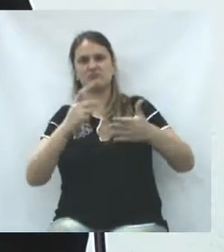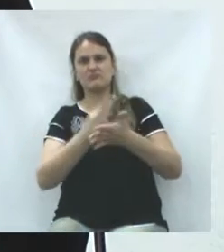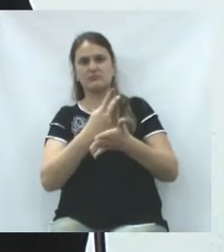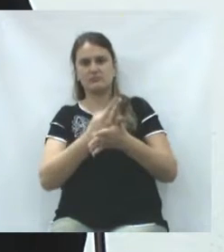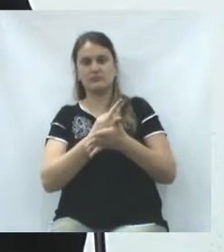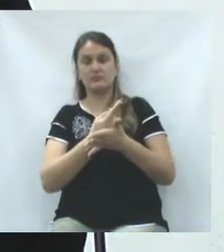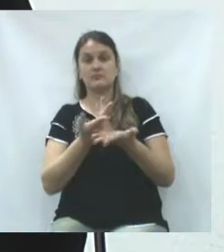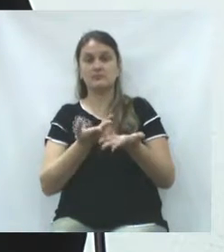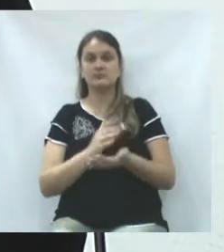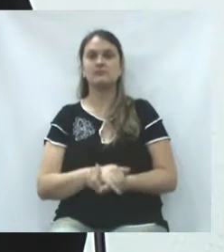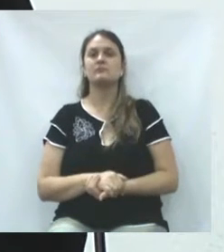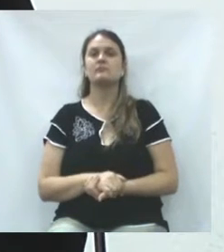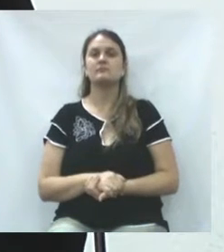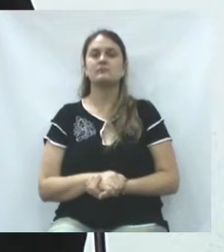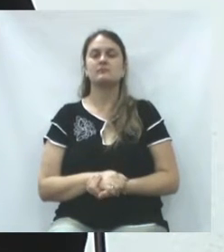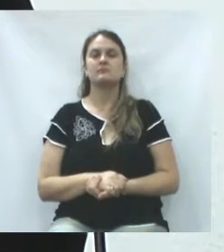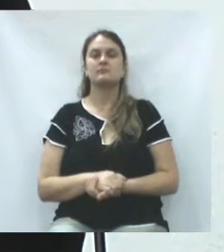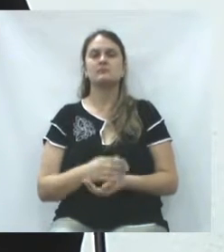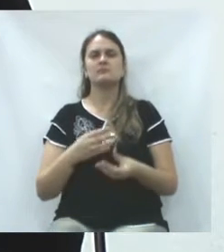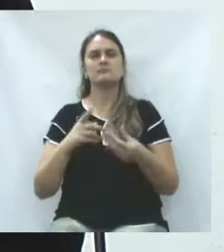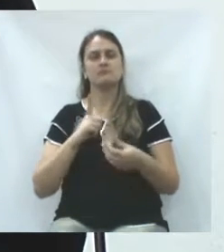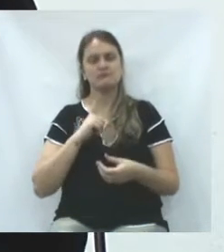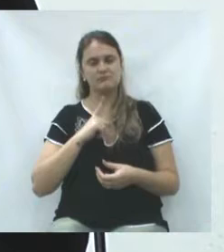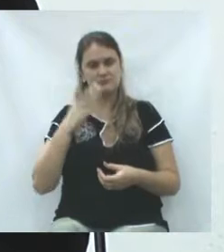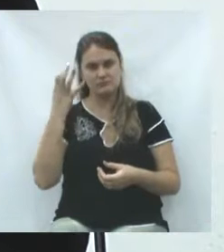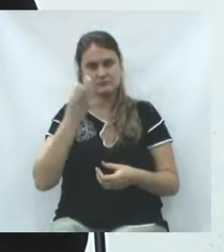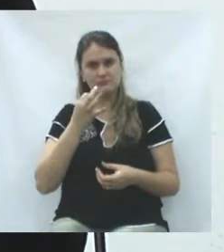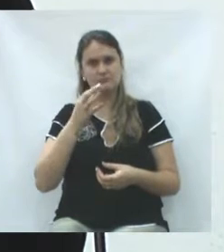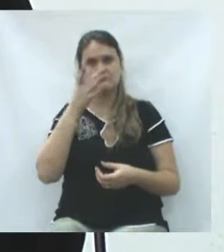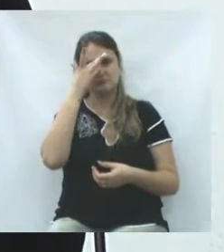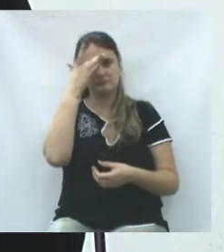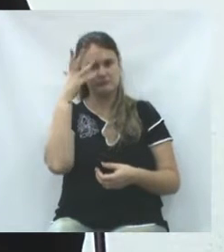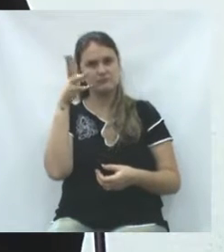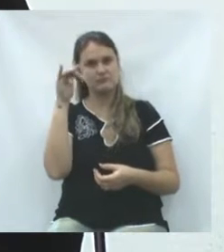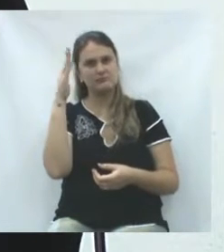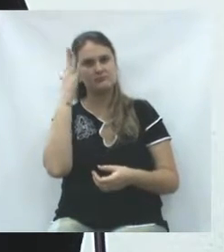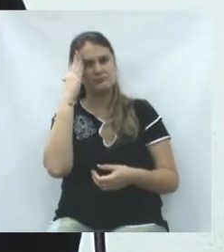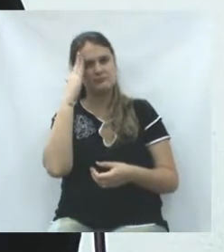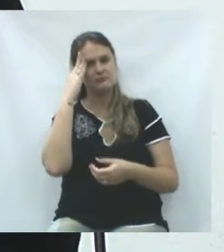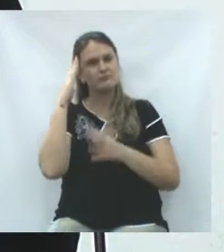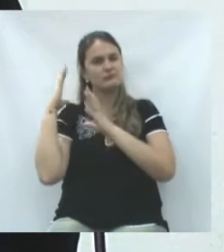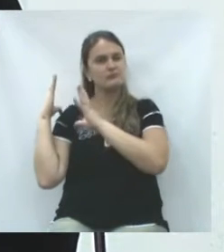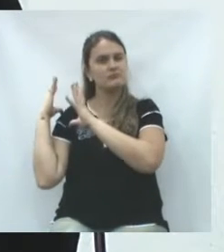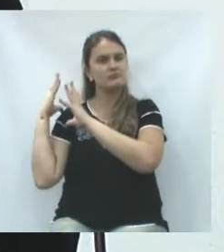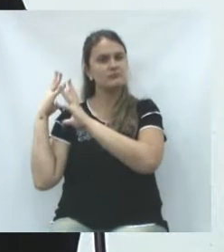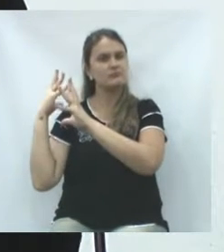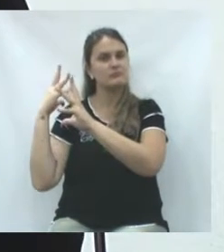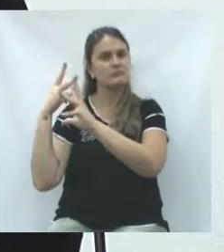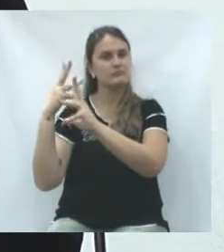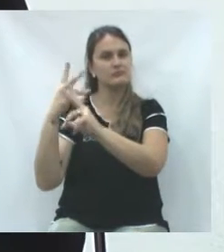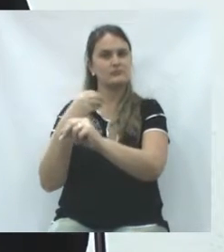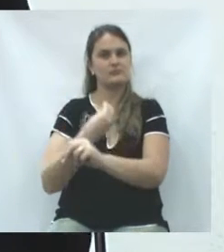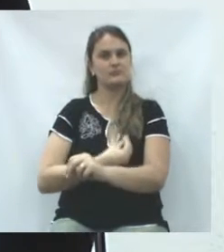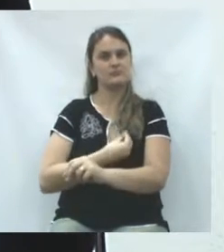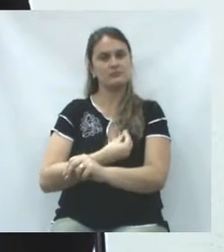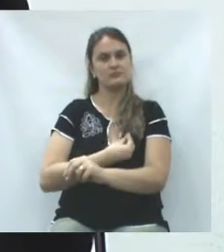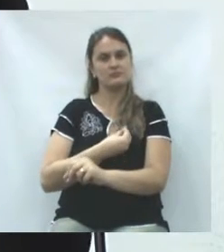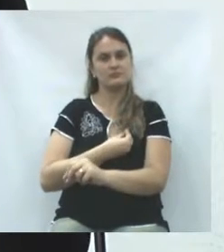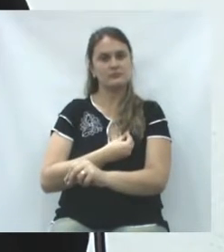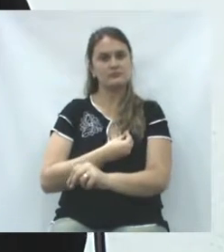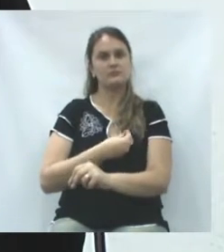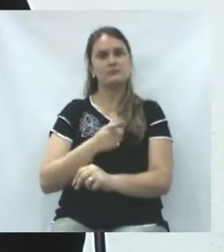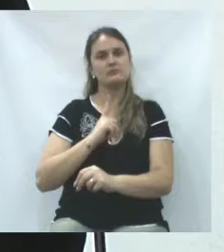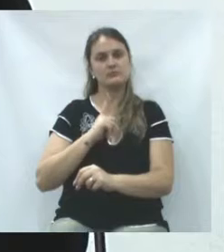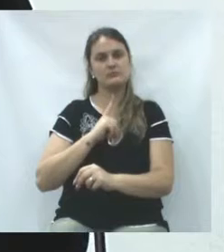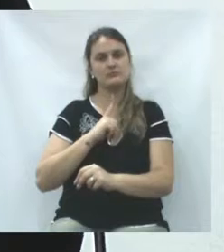errado. Com toda certeza, você entenderá toda a sua vida e todos os passos que você